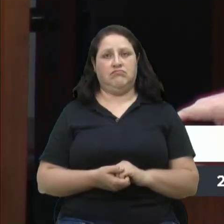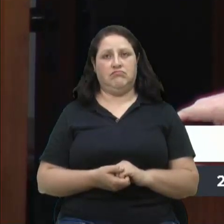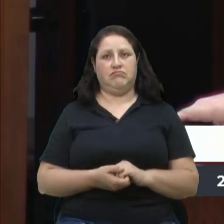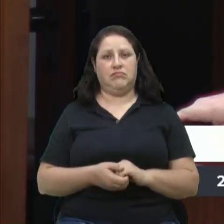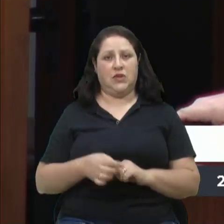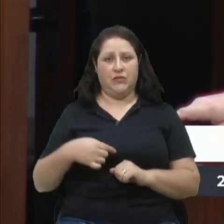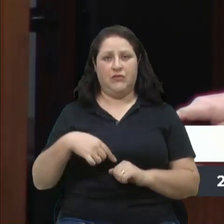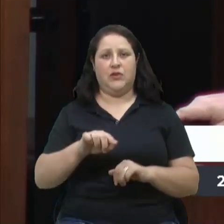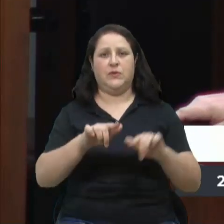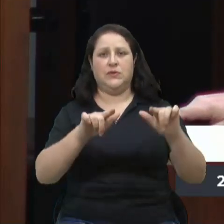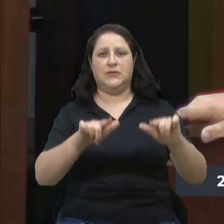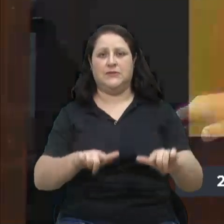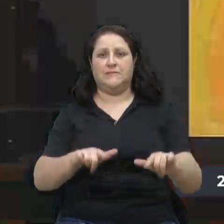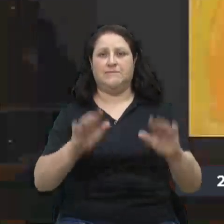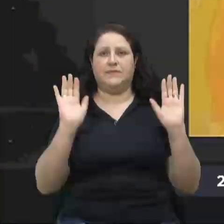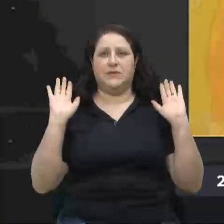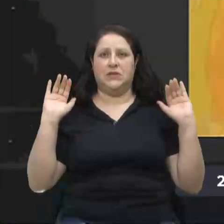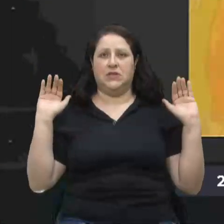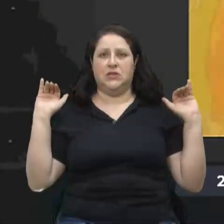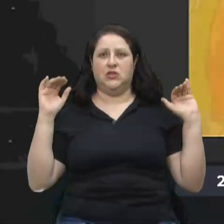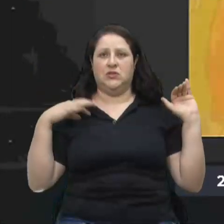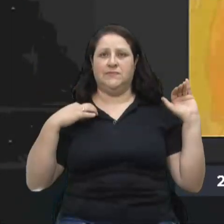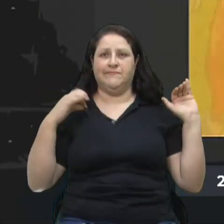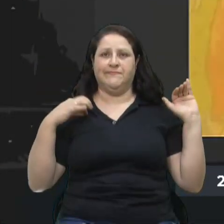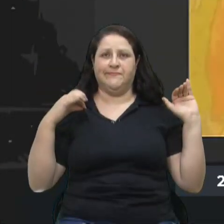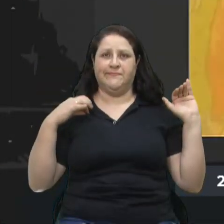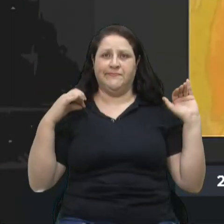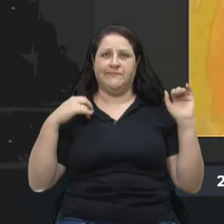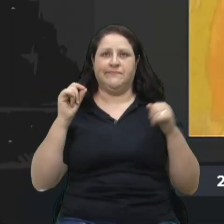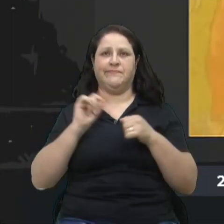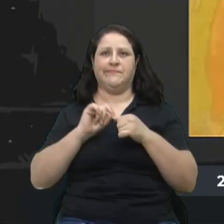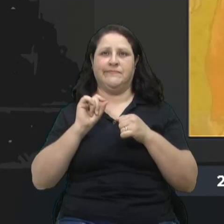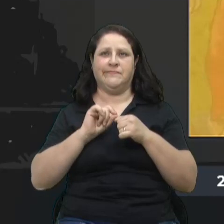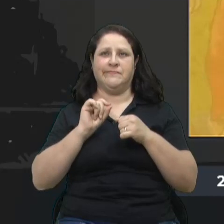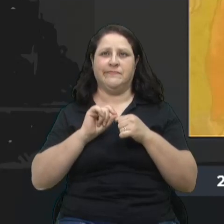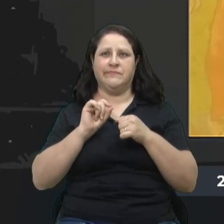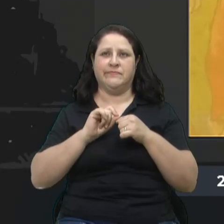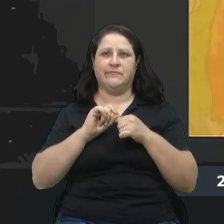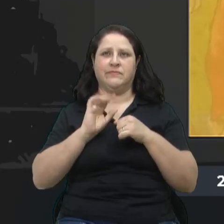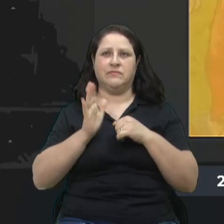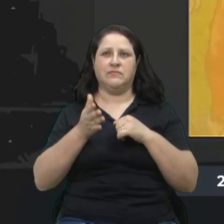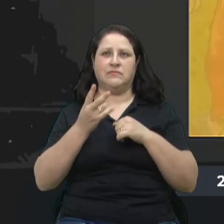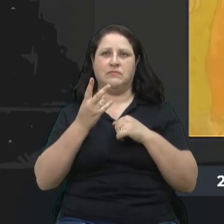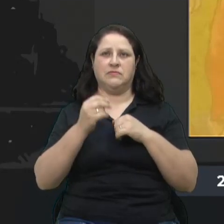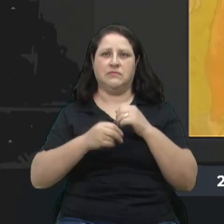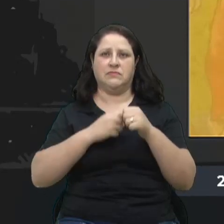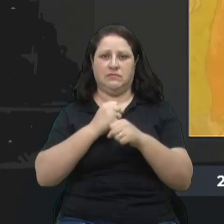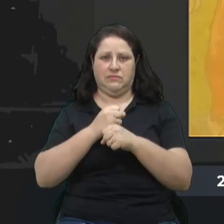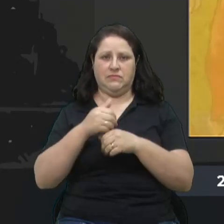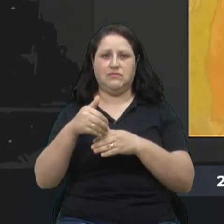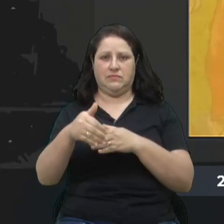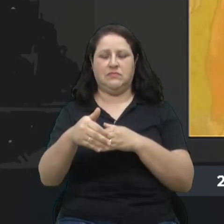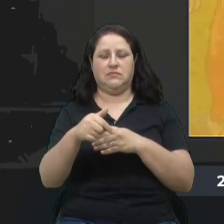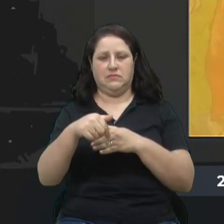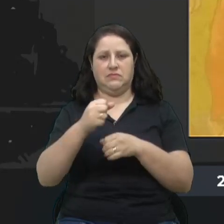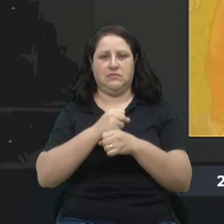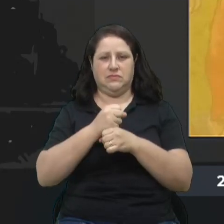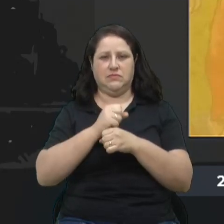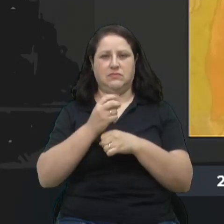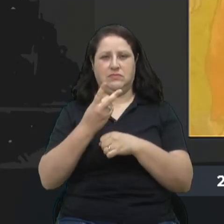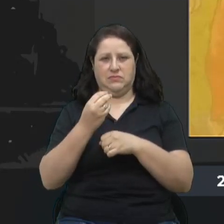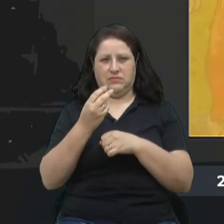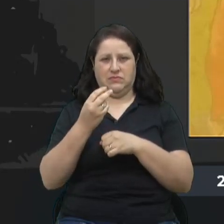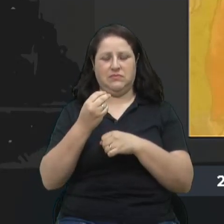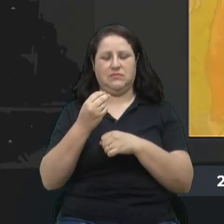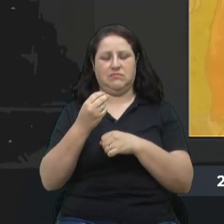Voluntários, que vem fazendo, faz 20 anos esse ano, o Anjos Voluntários, e